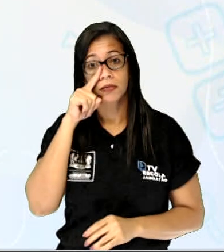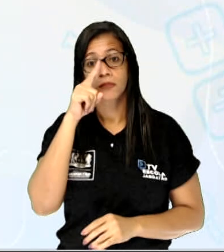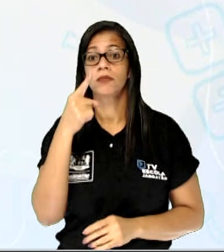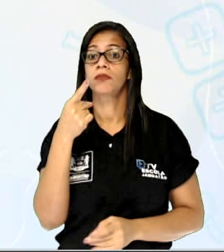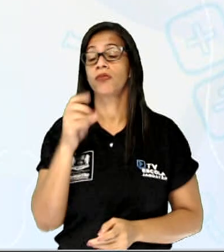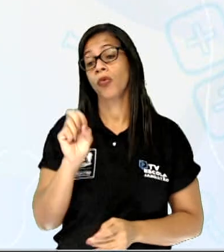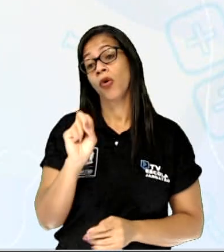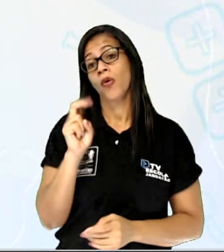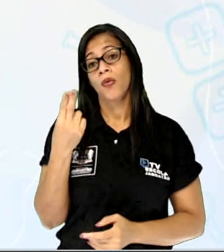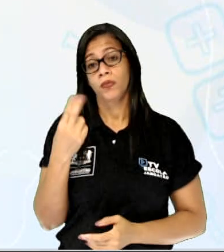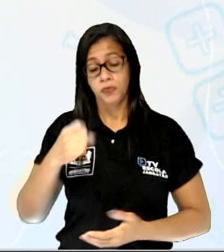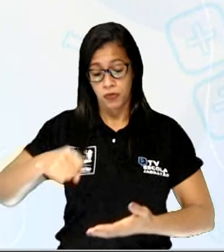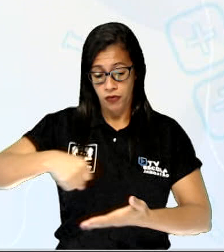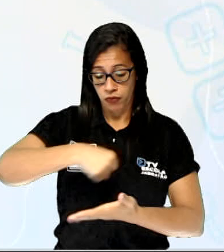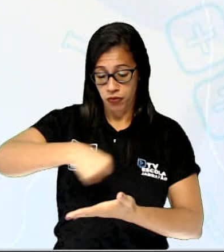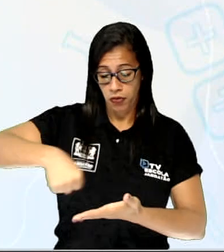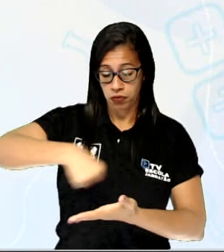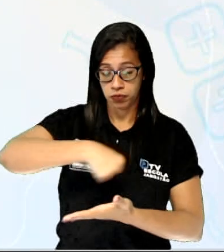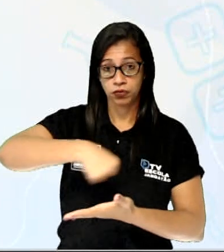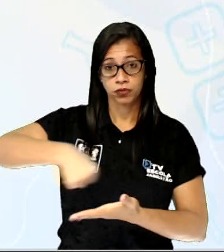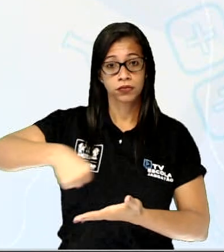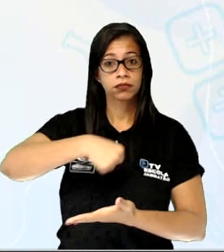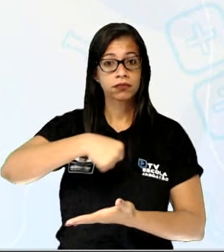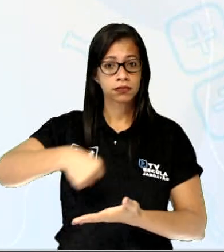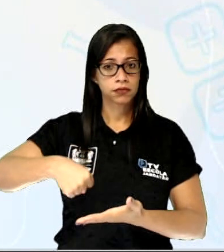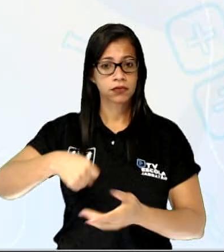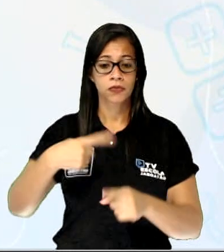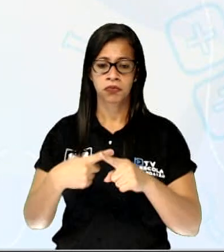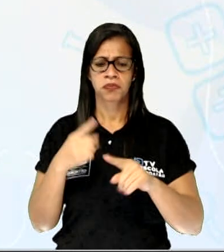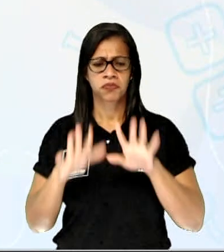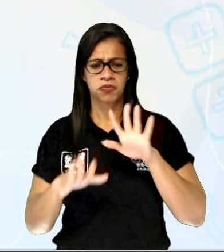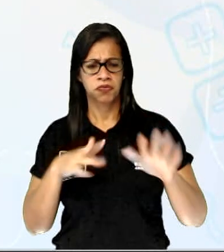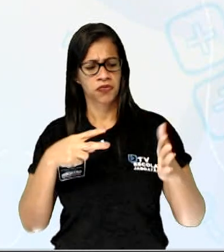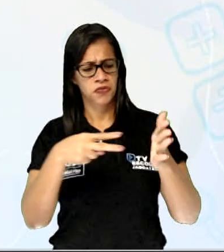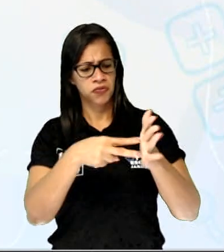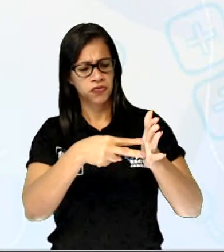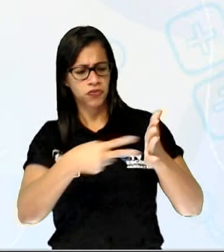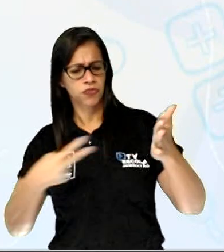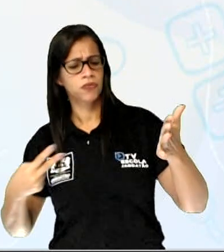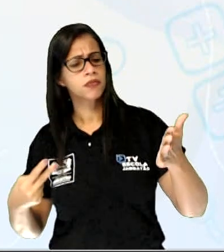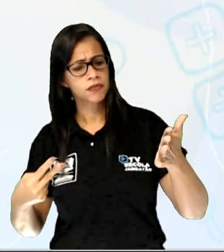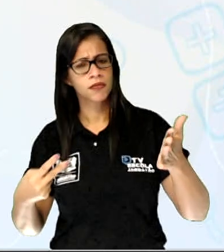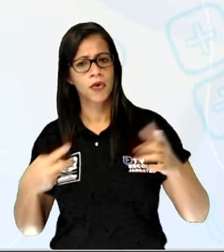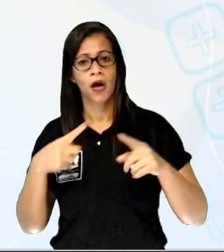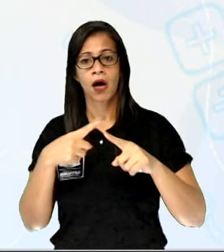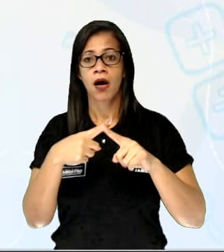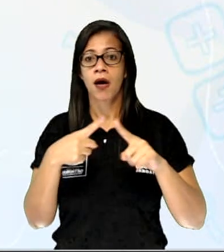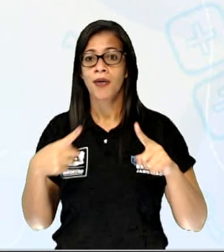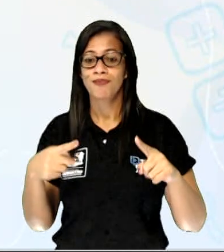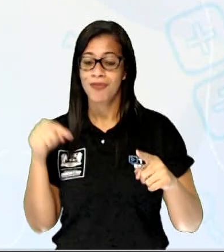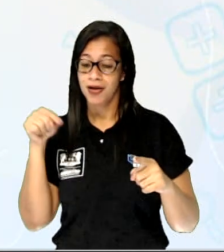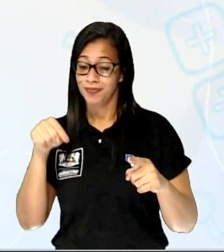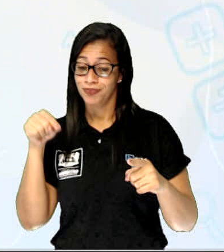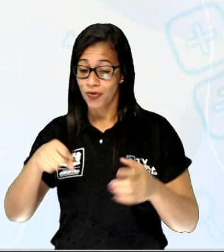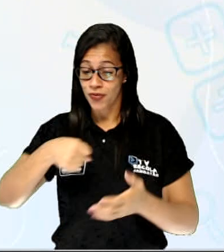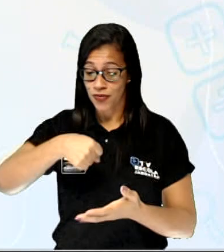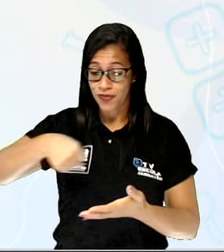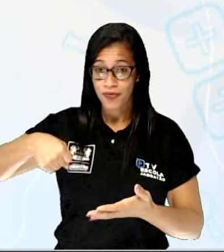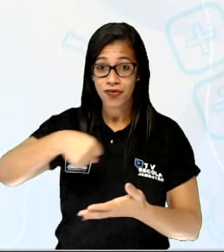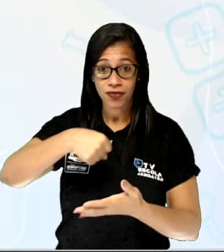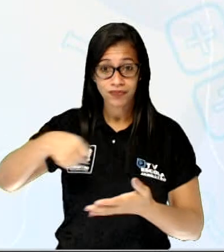passar roupas. Porque às vezes a pessoa desliga o ferro, mas ele, como ele é um condutor de calor e ele